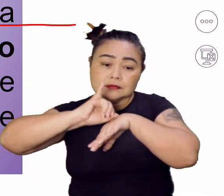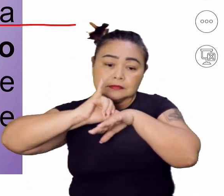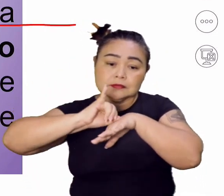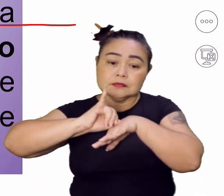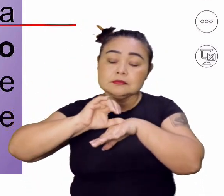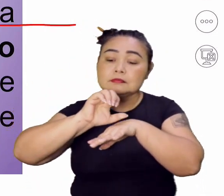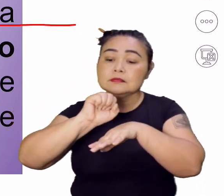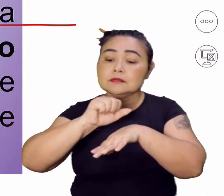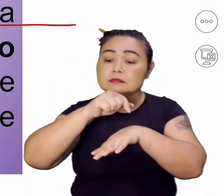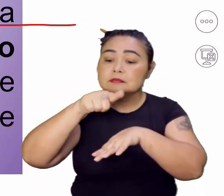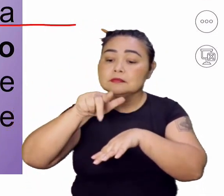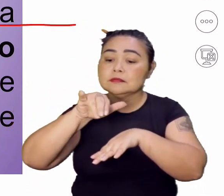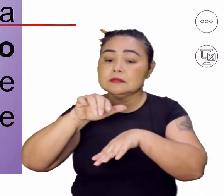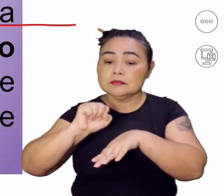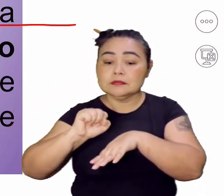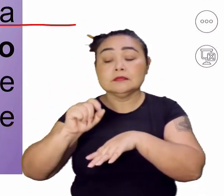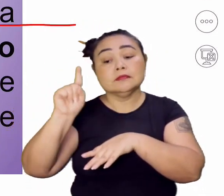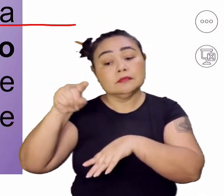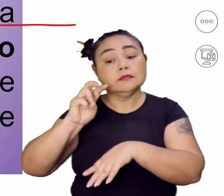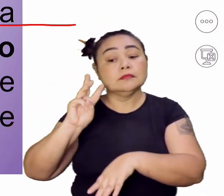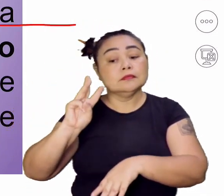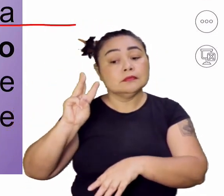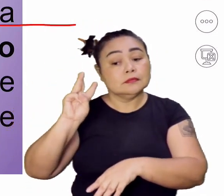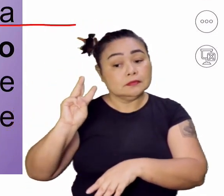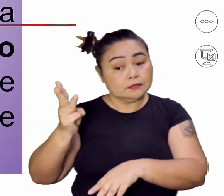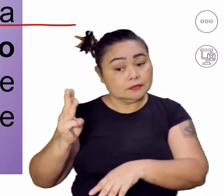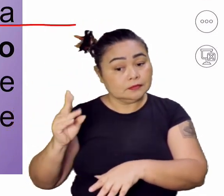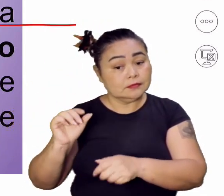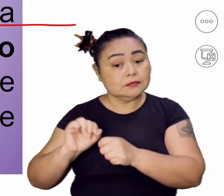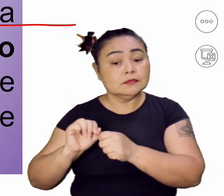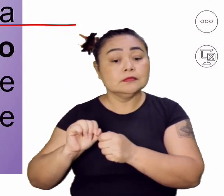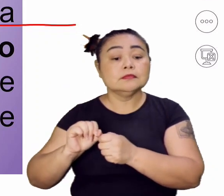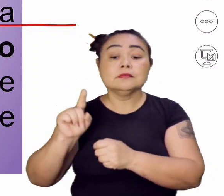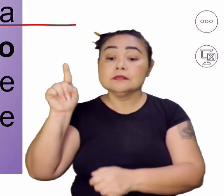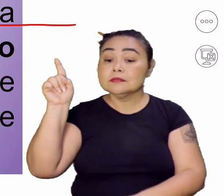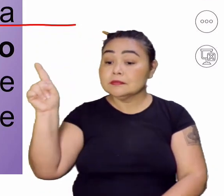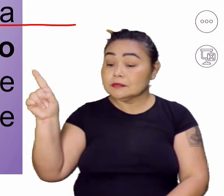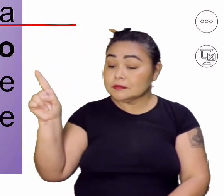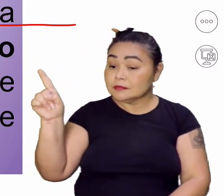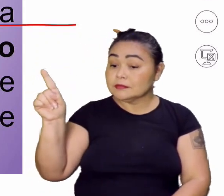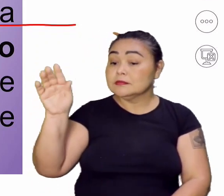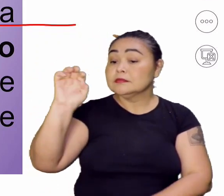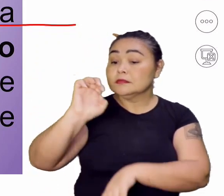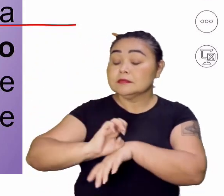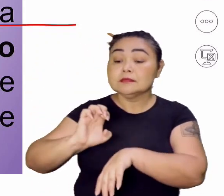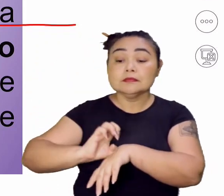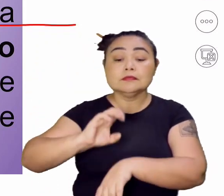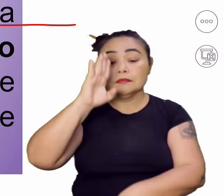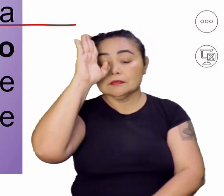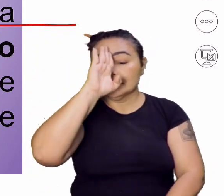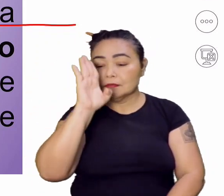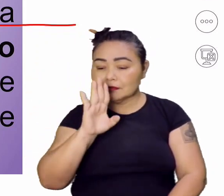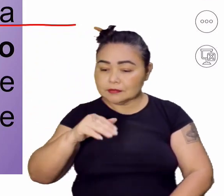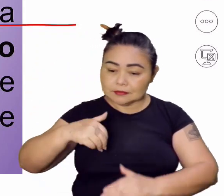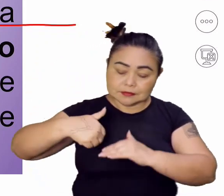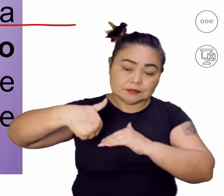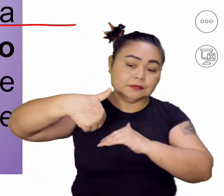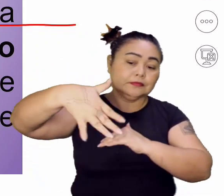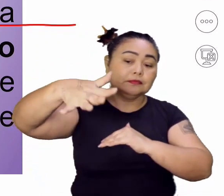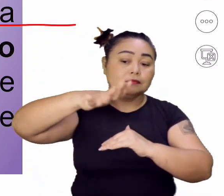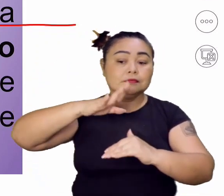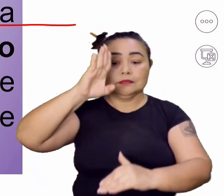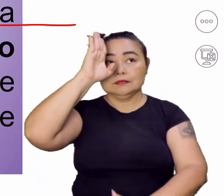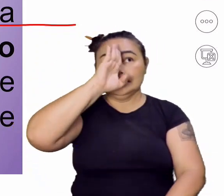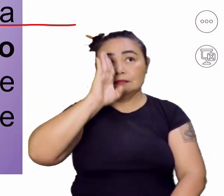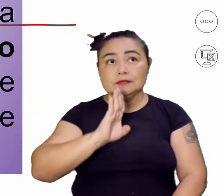de São Luís do Maranhão. E o estado do Brasil, todo o restante que permanecia com